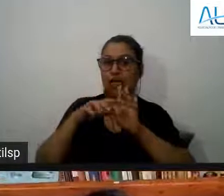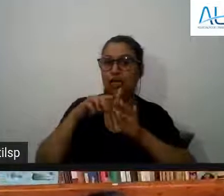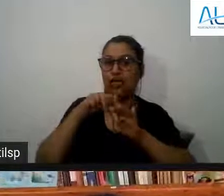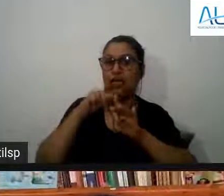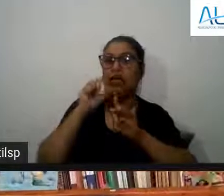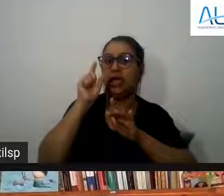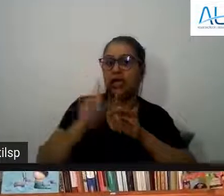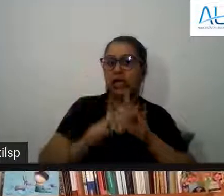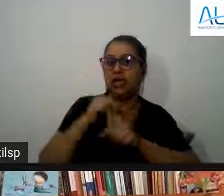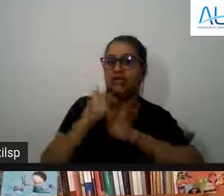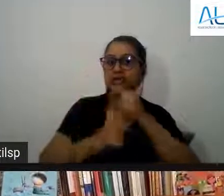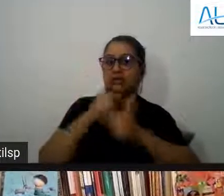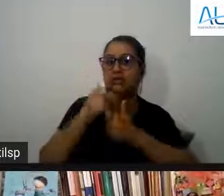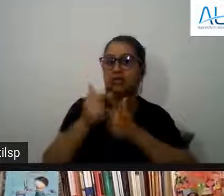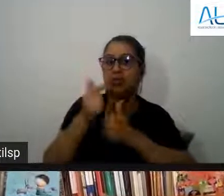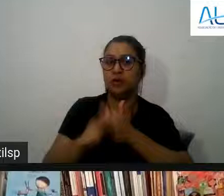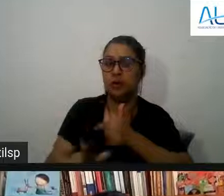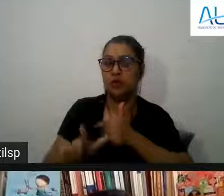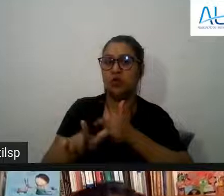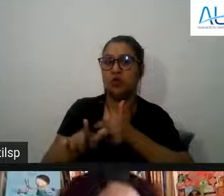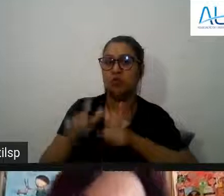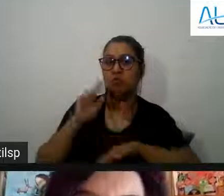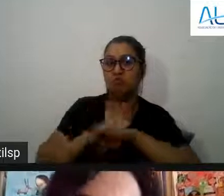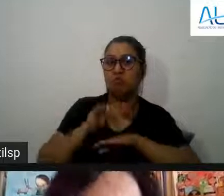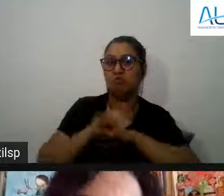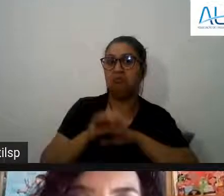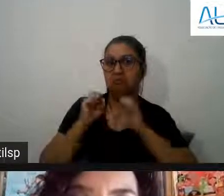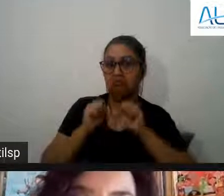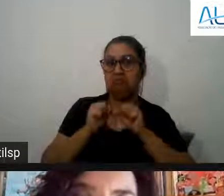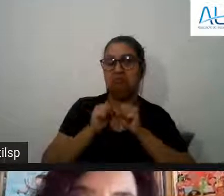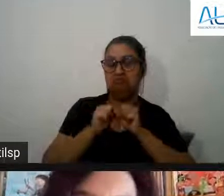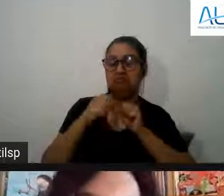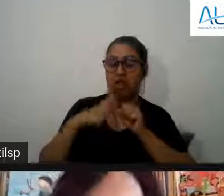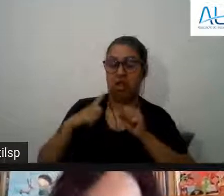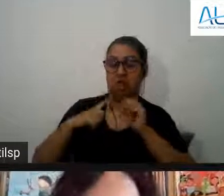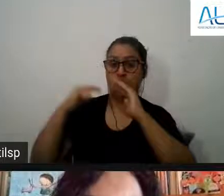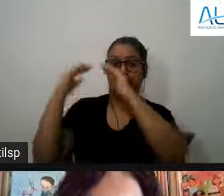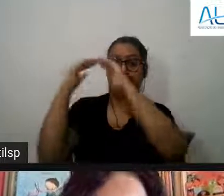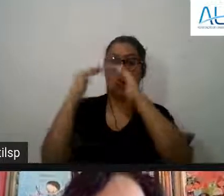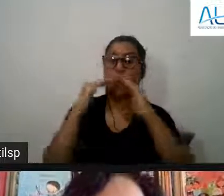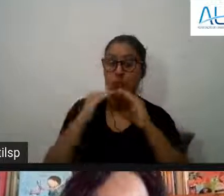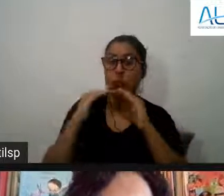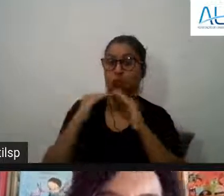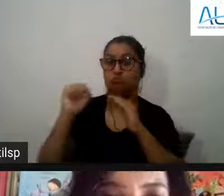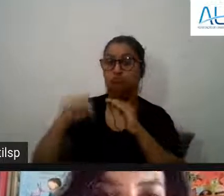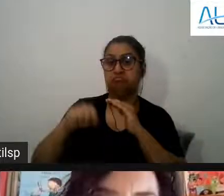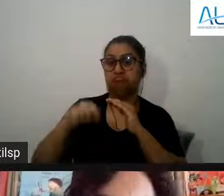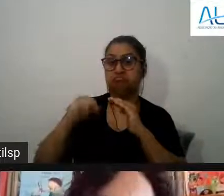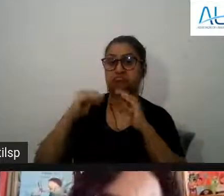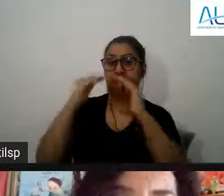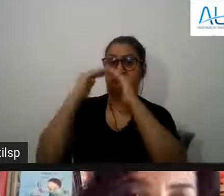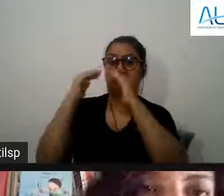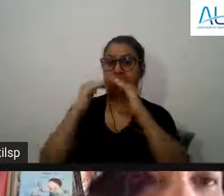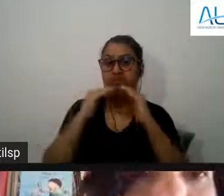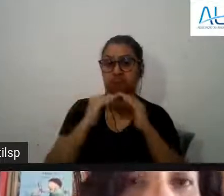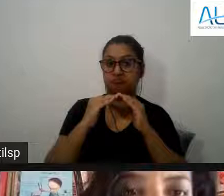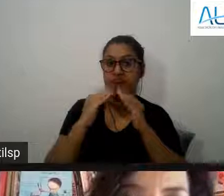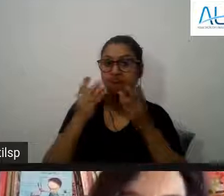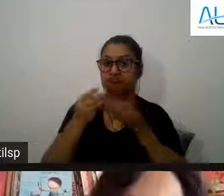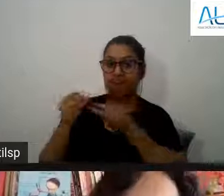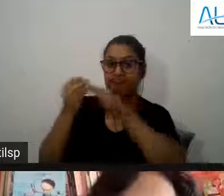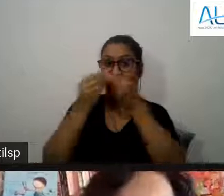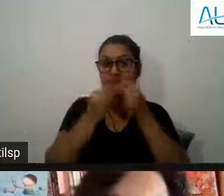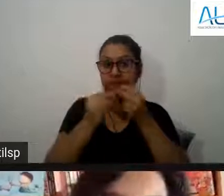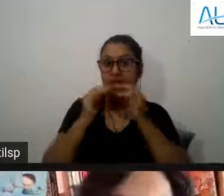importante ser controlado não sei se concordas comigo Matilde sim eu concordo acredito que o CERN ou o Grosso esta questão de